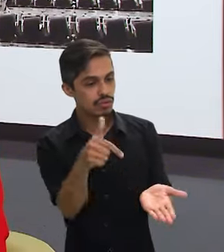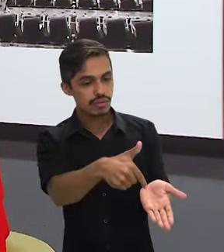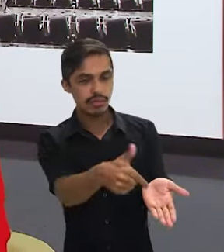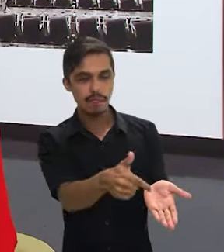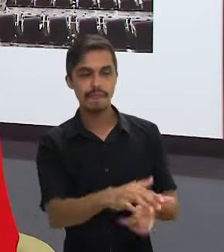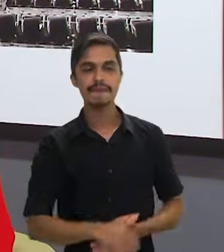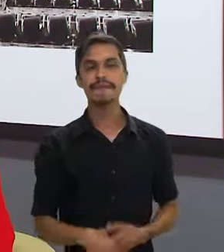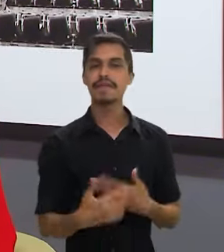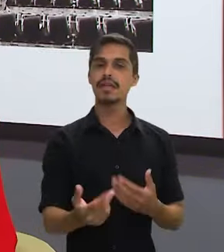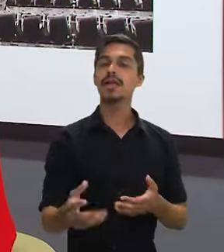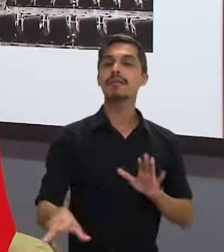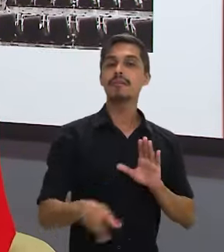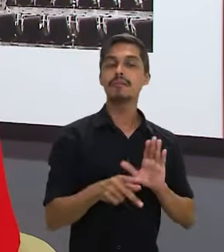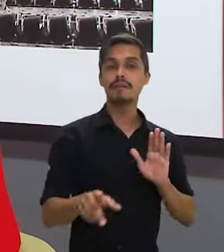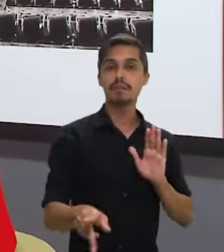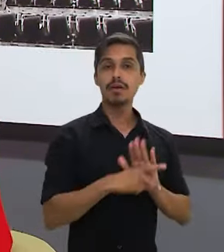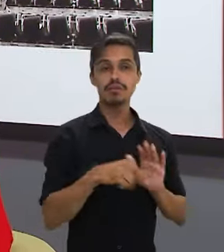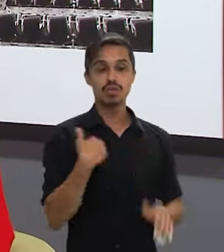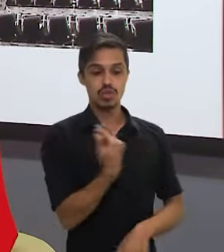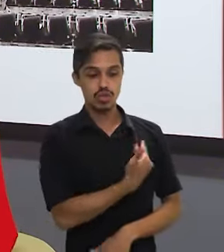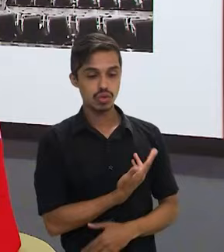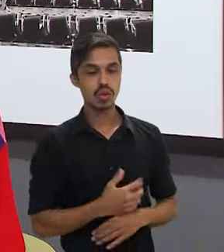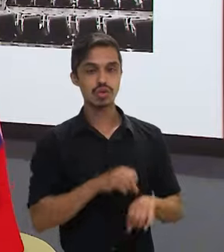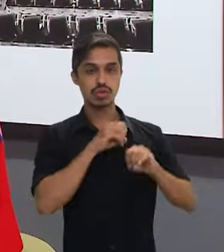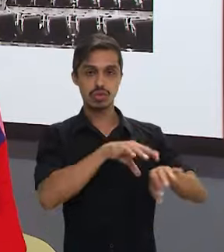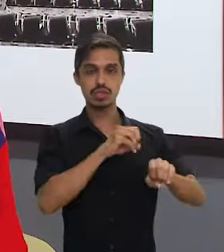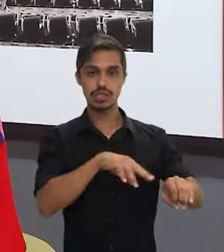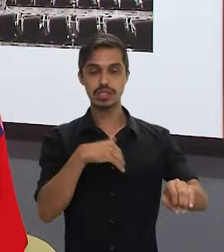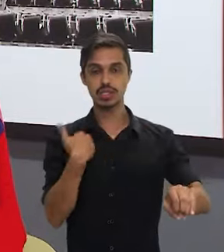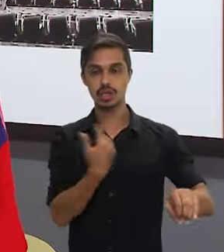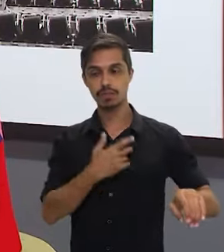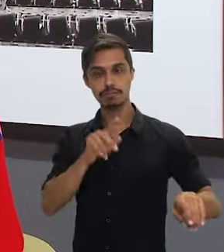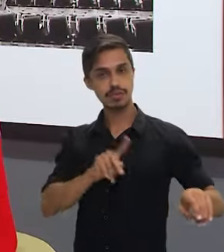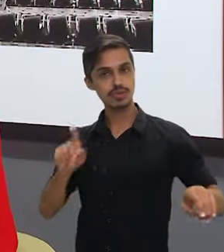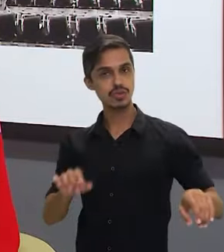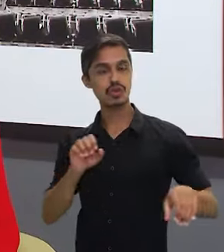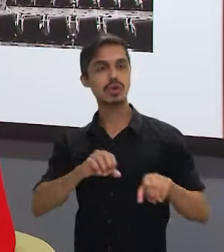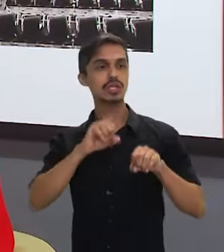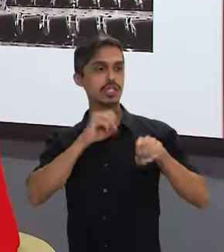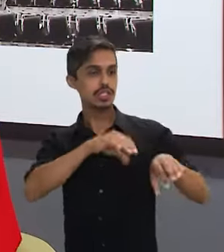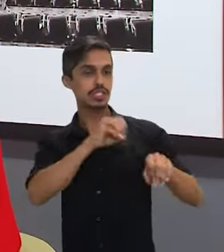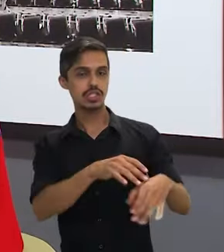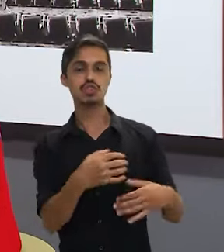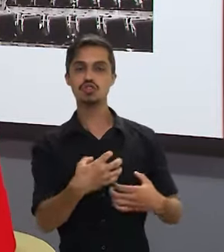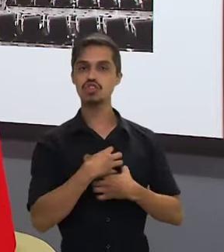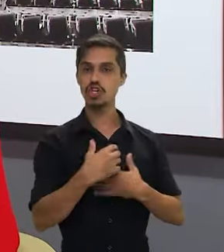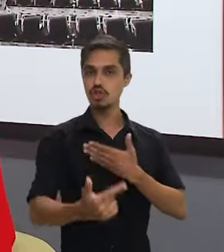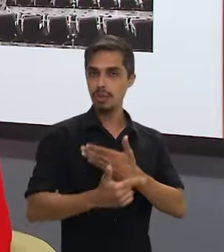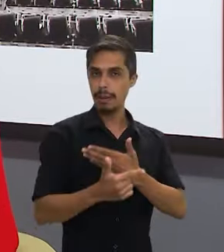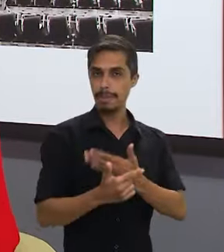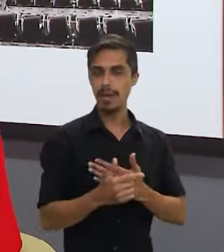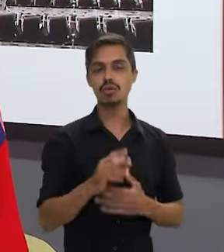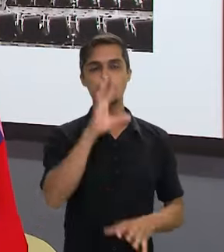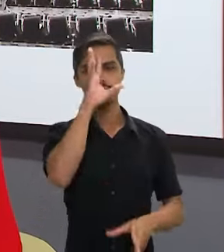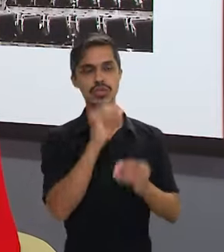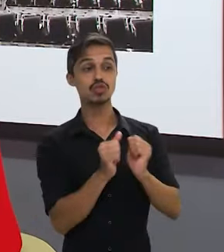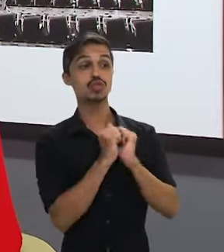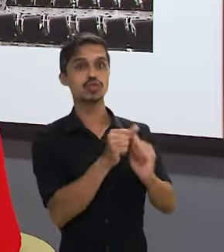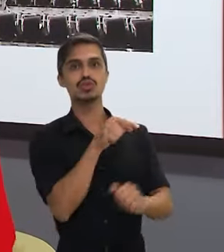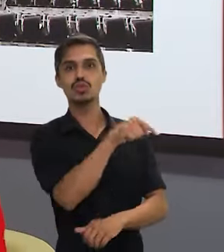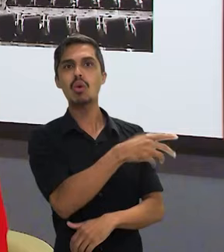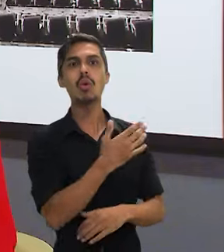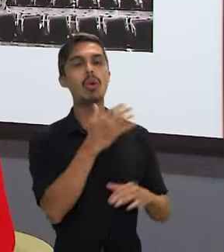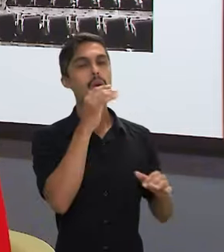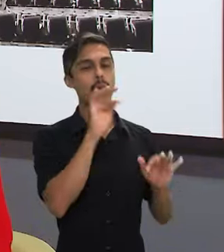parte da nossa educação, de uma educação antirracista também, que cada professor e professora faça também o seu papel, obviamente, juntamente com os pais,